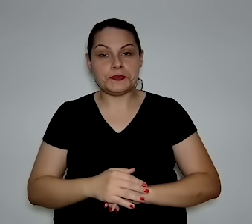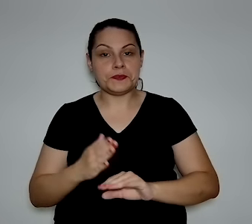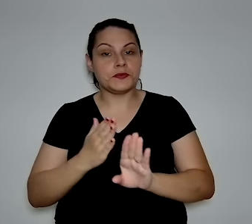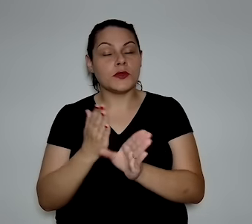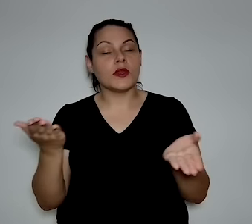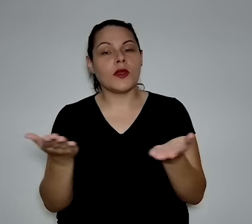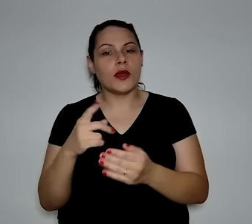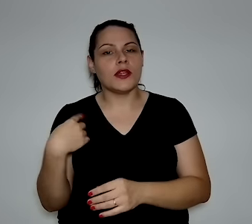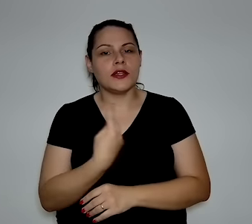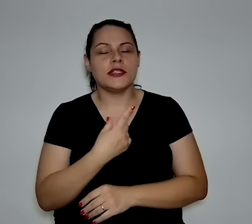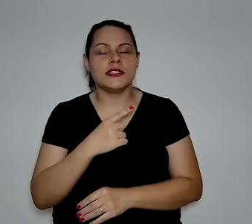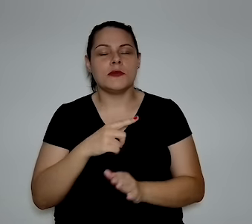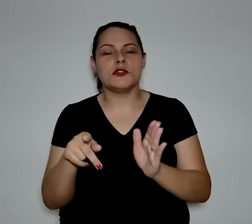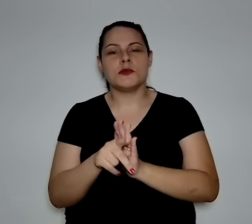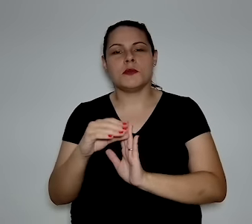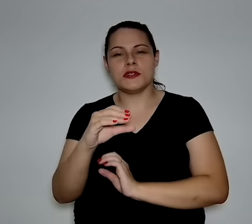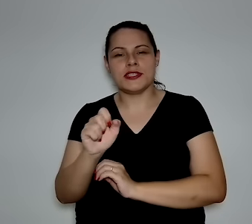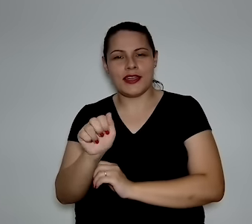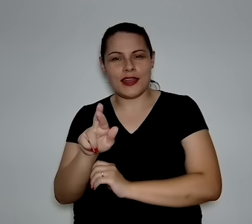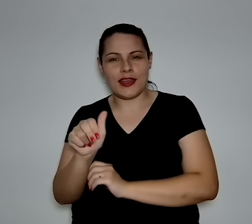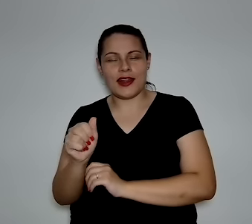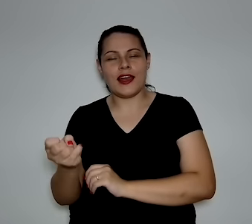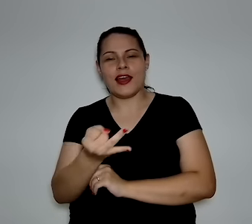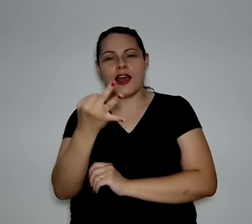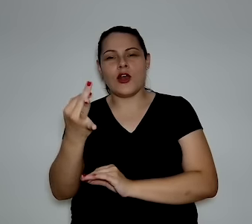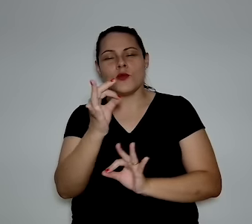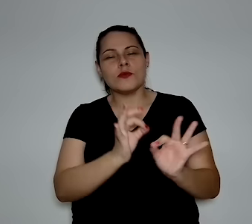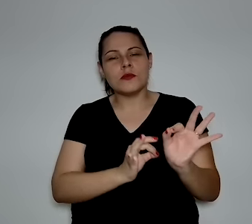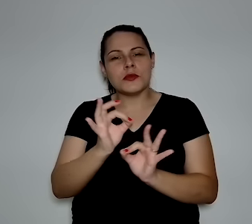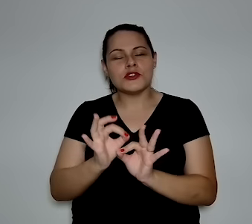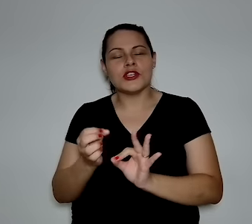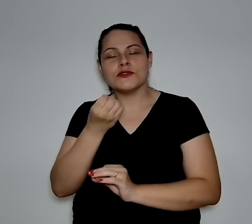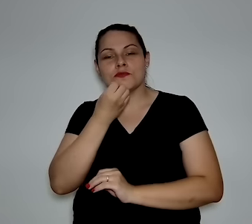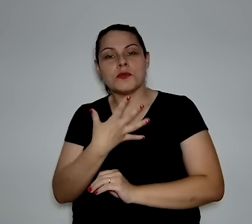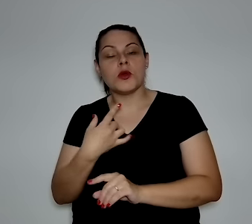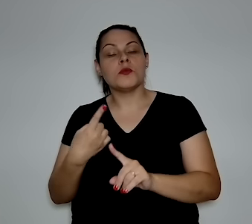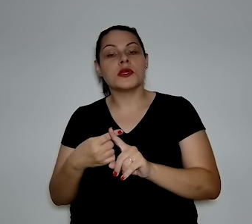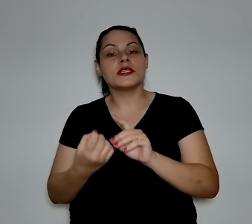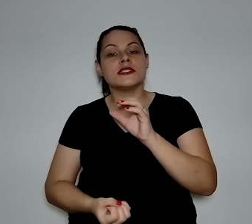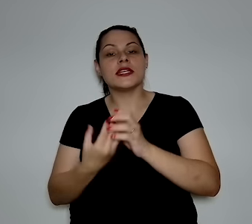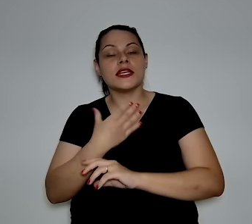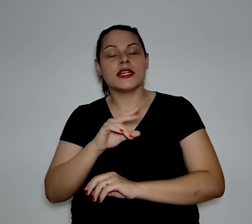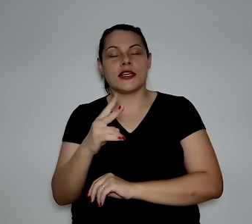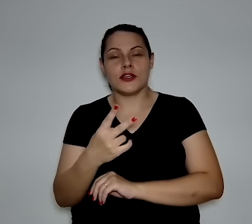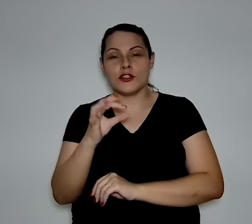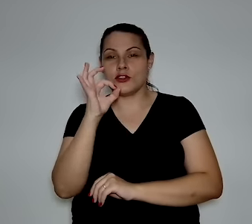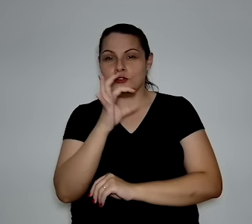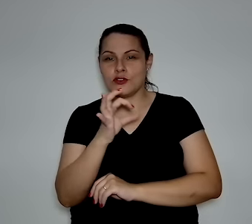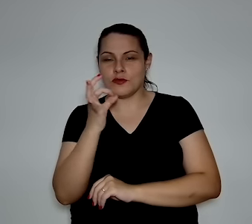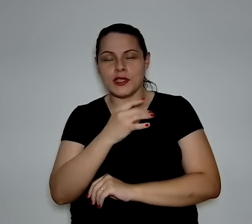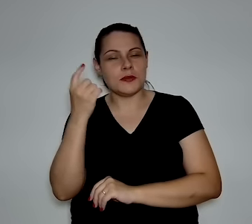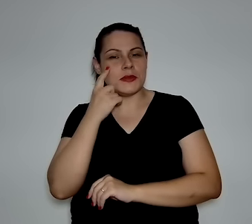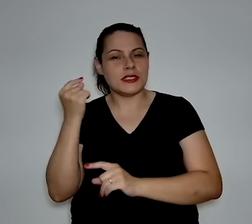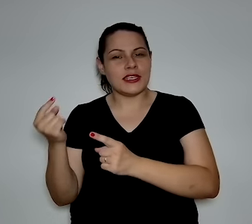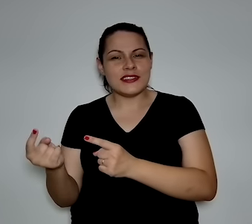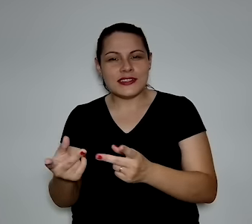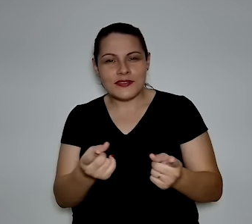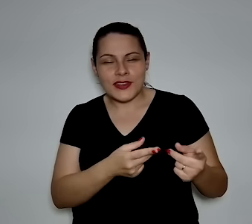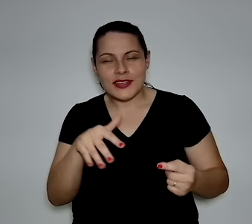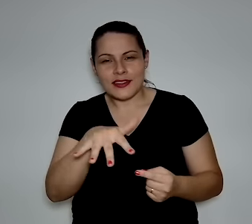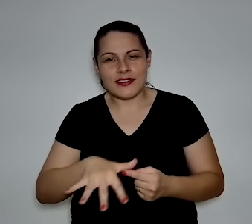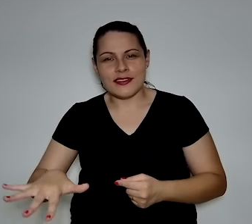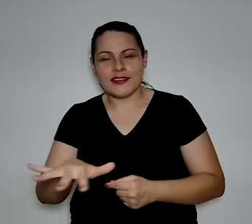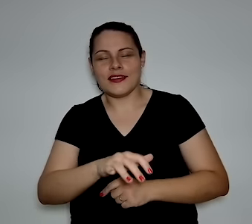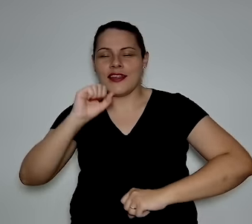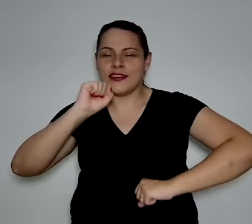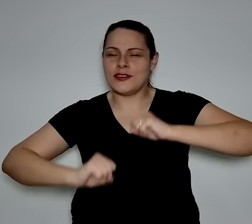nós temos hoje no Ceará projetos. E se nós produzimos hidrogênio verde para vender